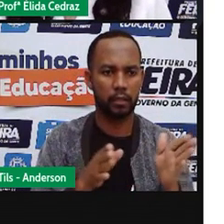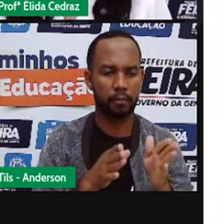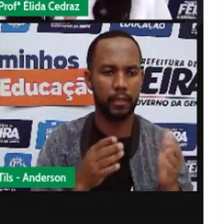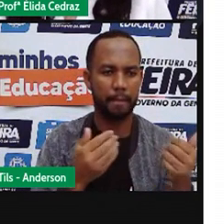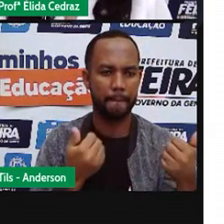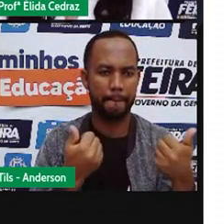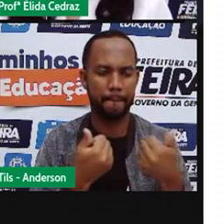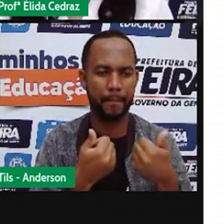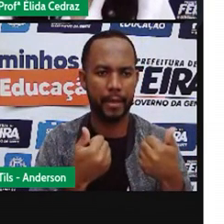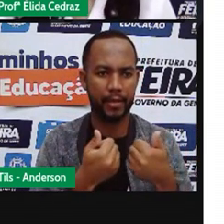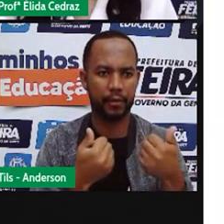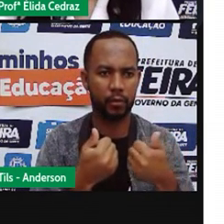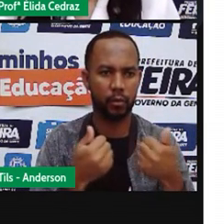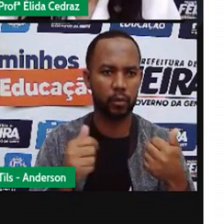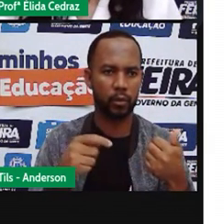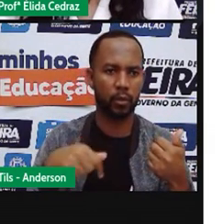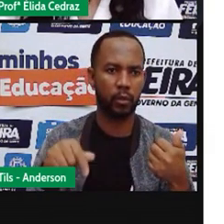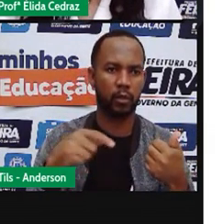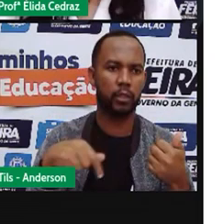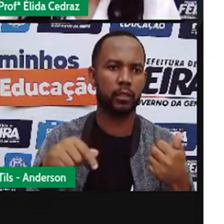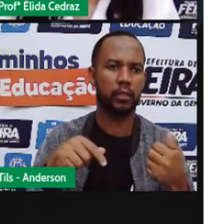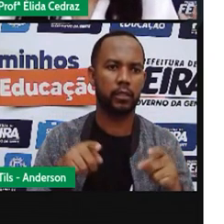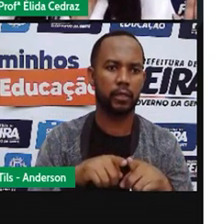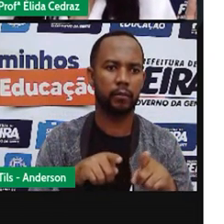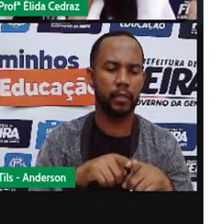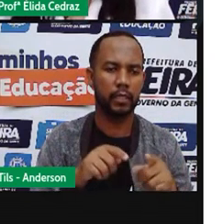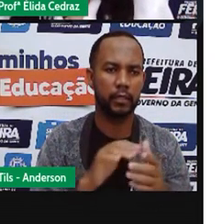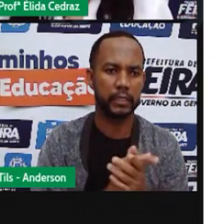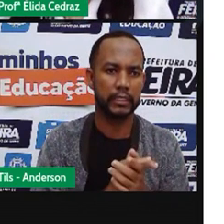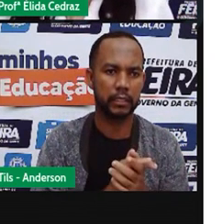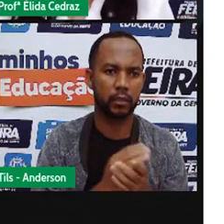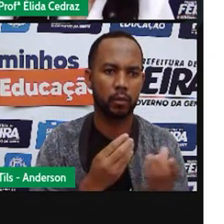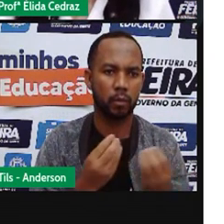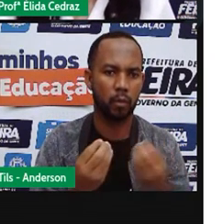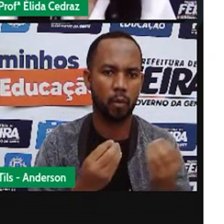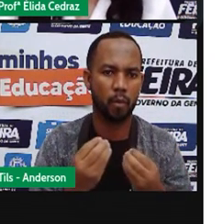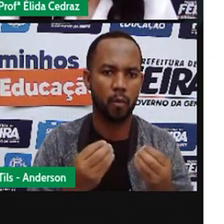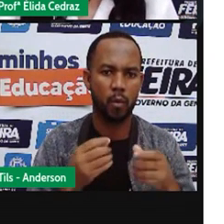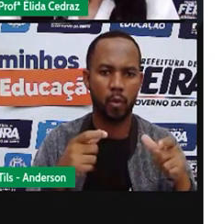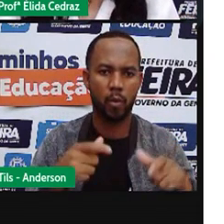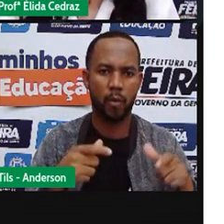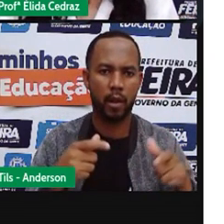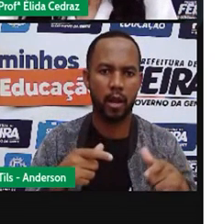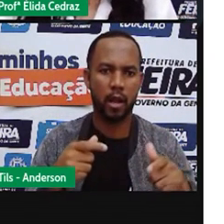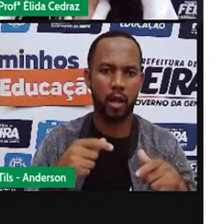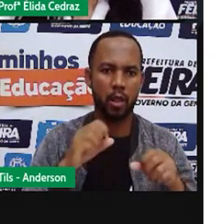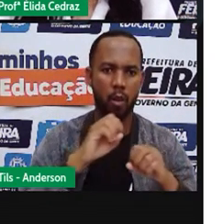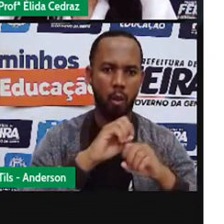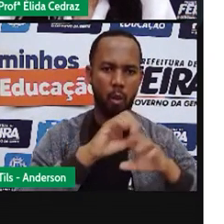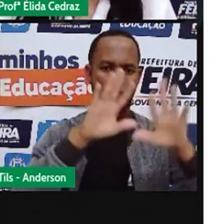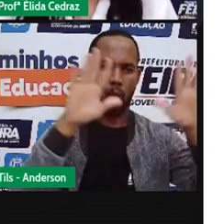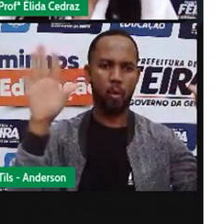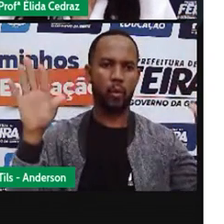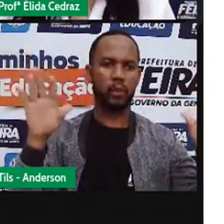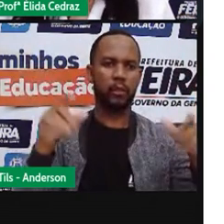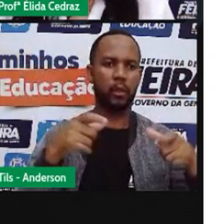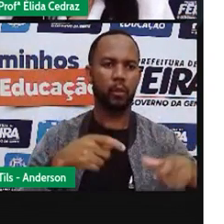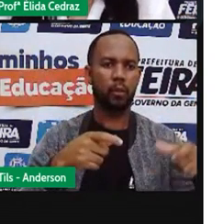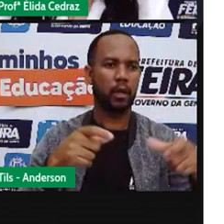próxima de nós, no caso, se nós formos o objeto iluminado, ou qualquer outro